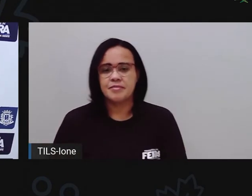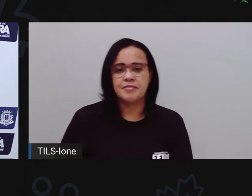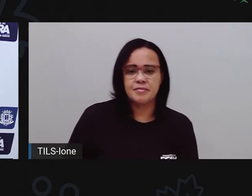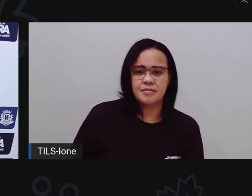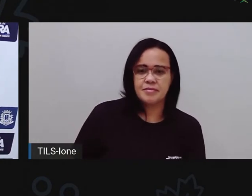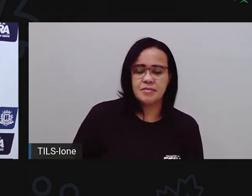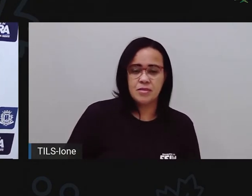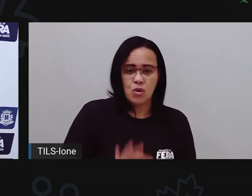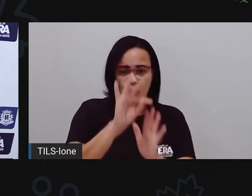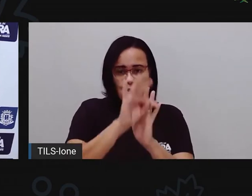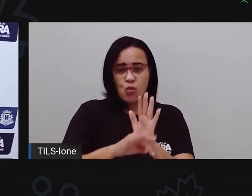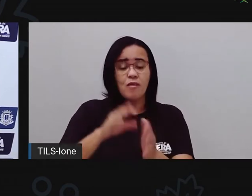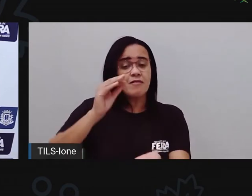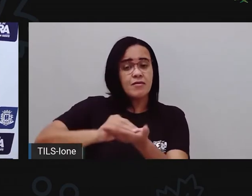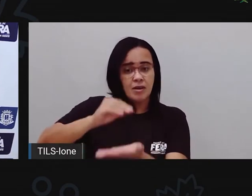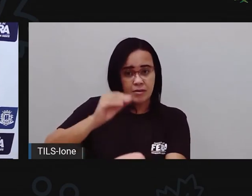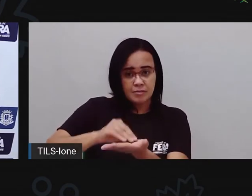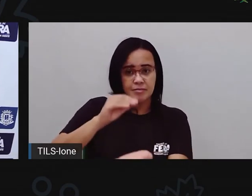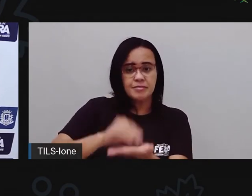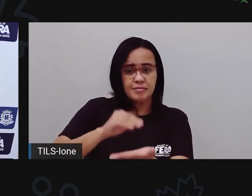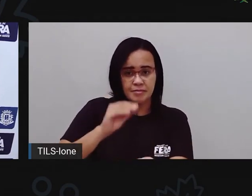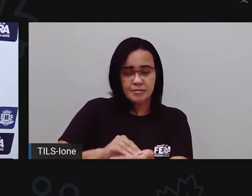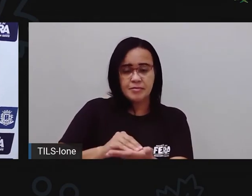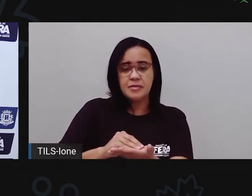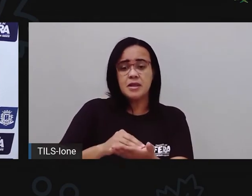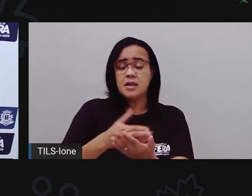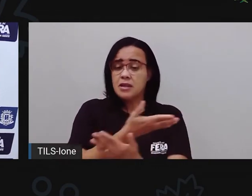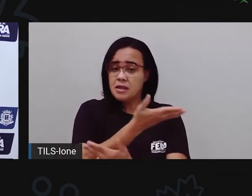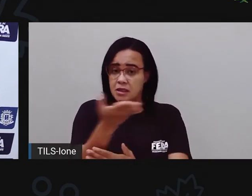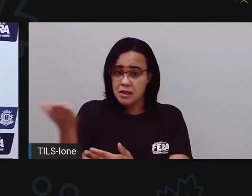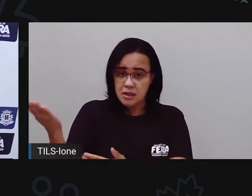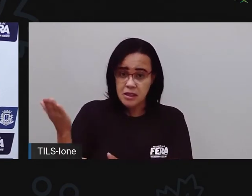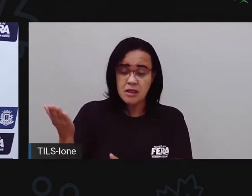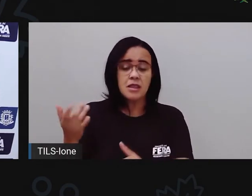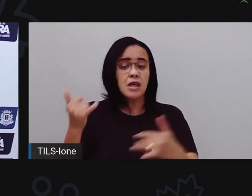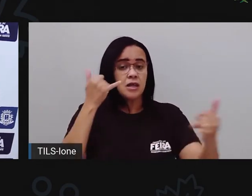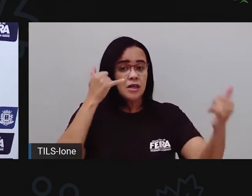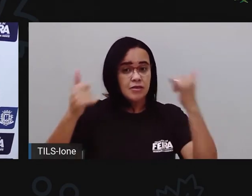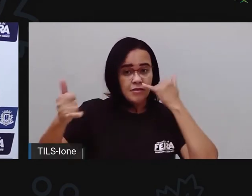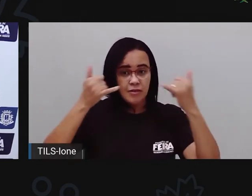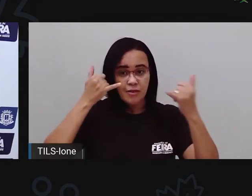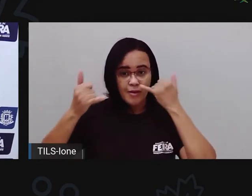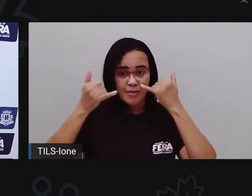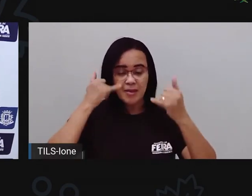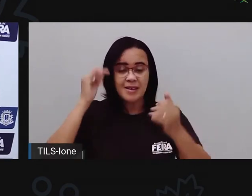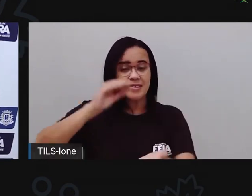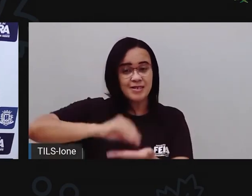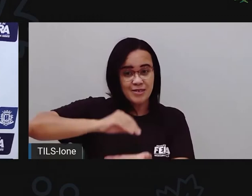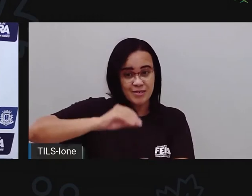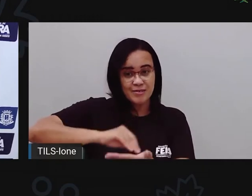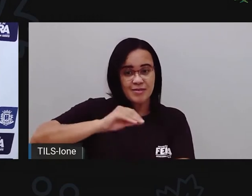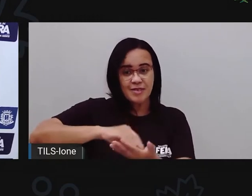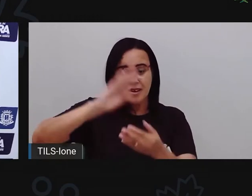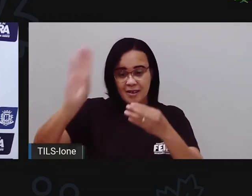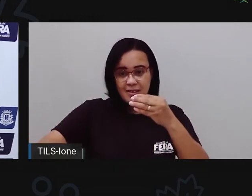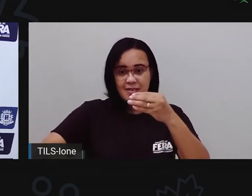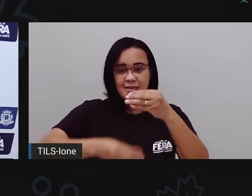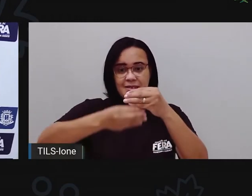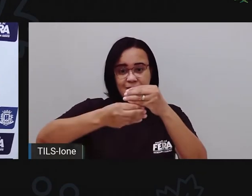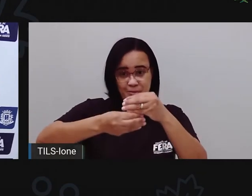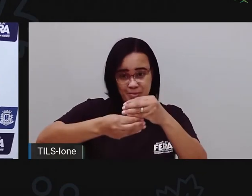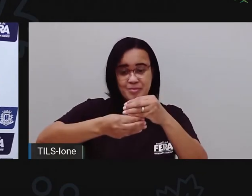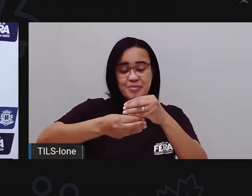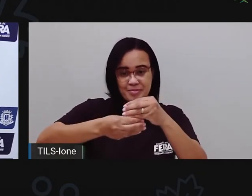texto tá incompleto. E a gente vai completar com as informações que nós observamos ao ler o texto, tá bom? Então, a Pró colocou aqui